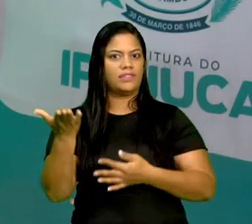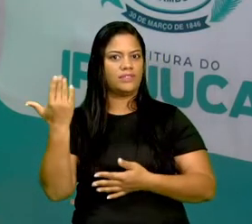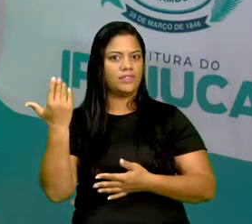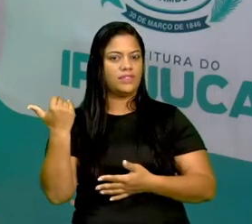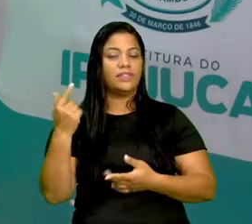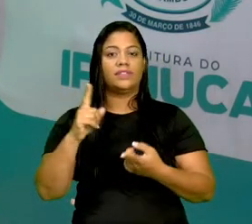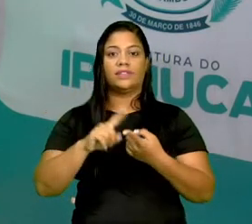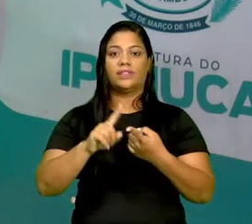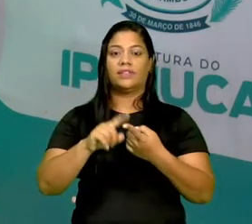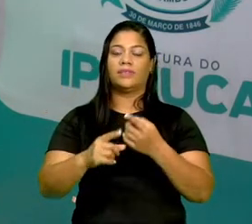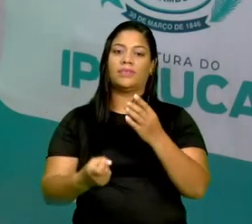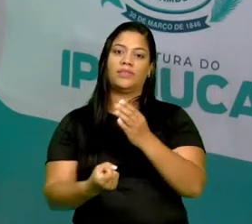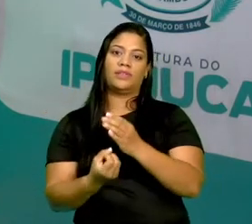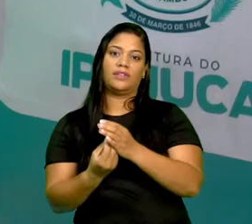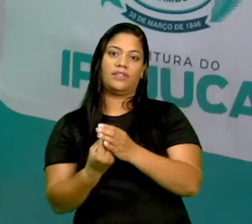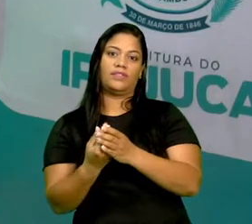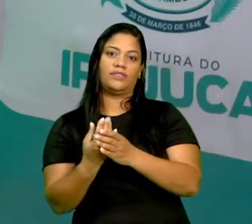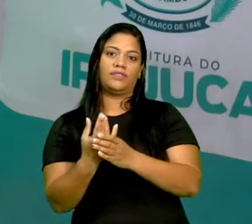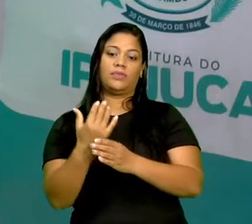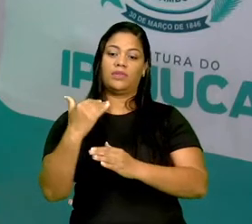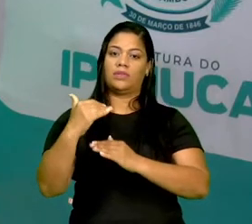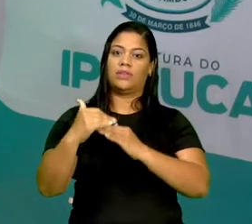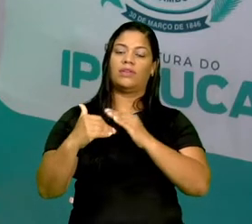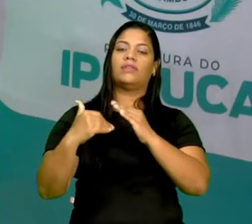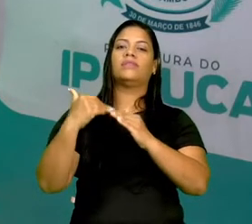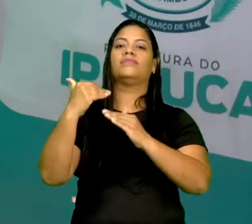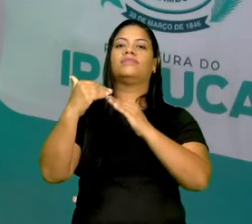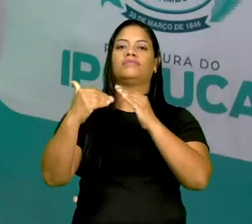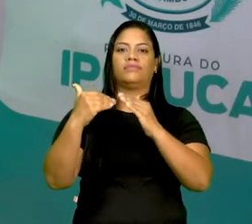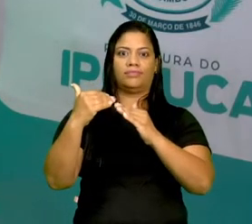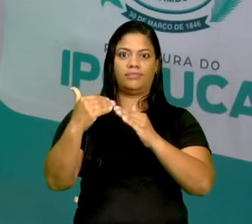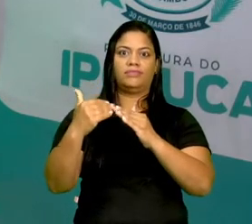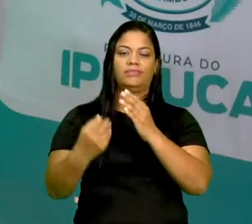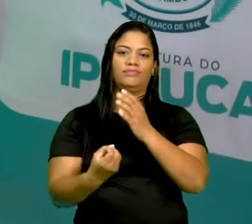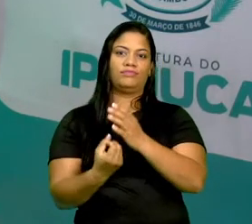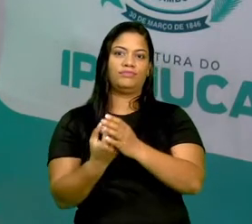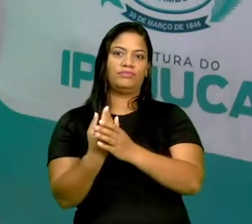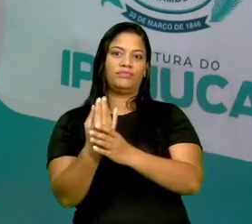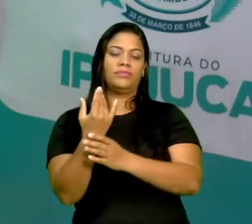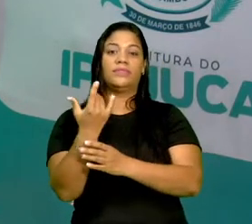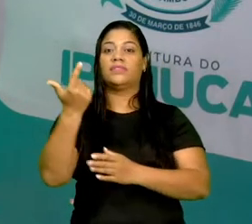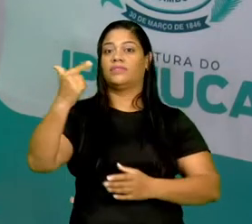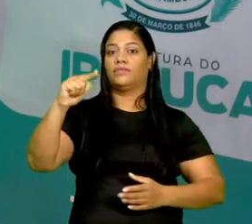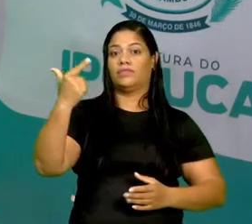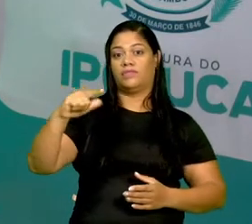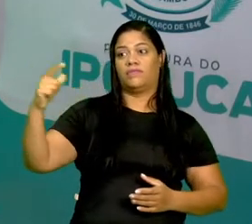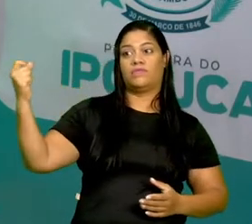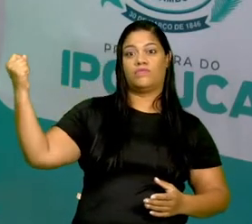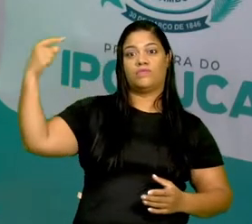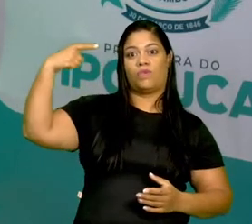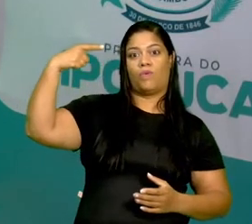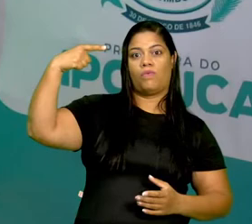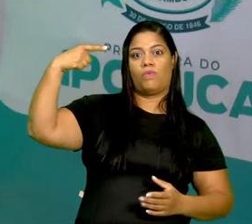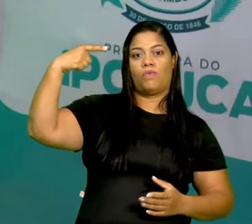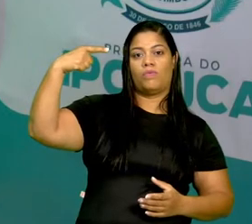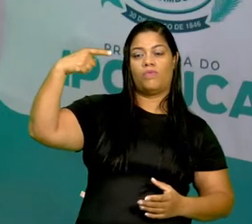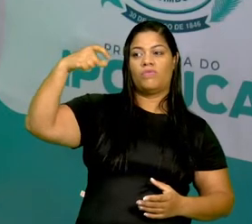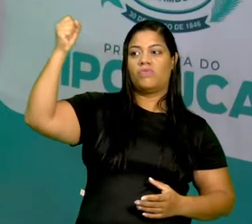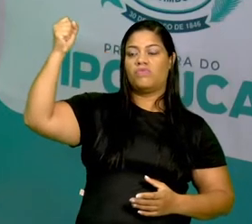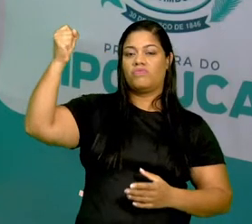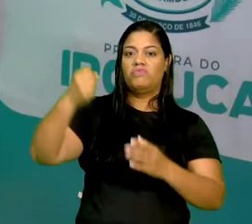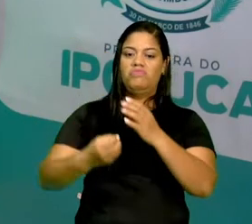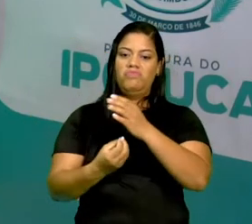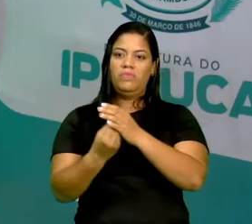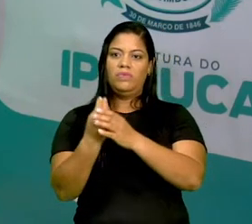plantas podem crescer e se reproduzir. Sem o sol, as plantas não